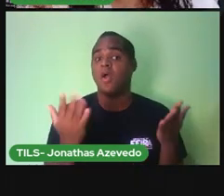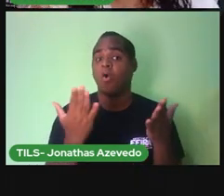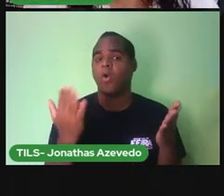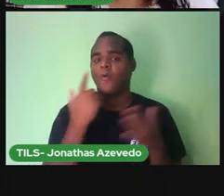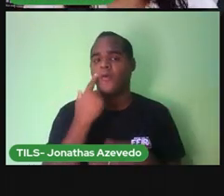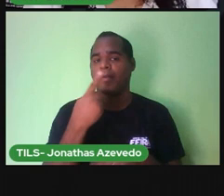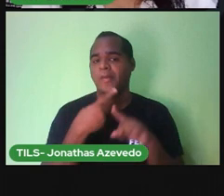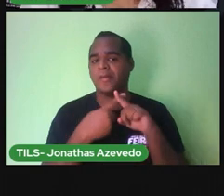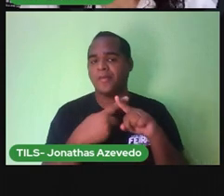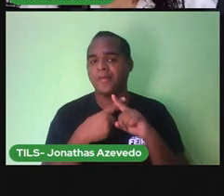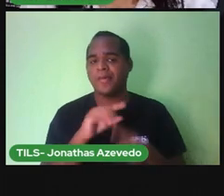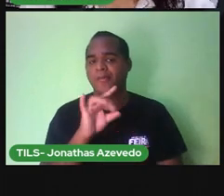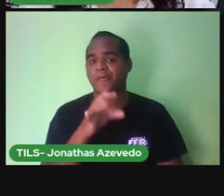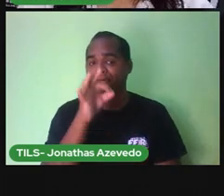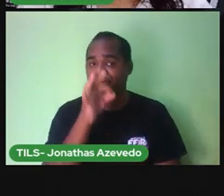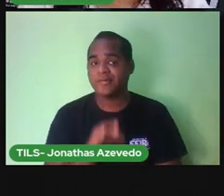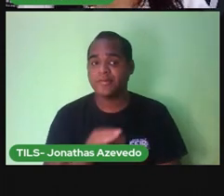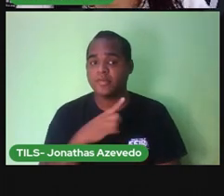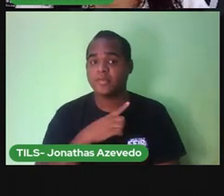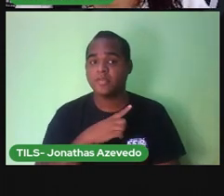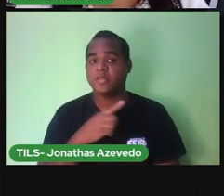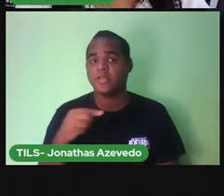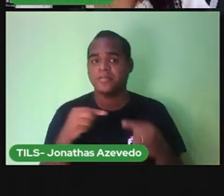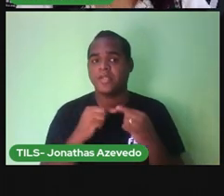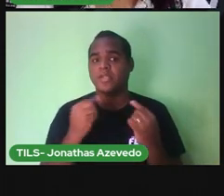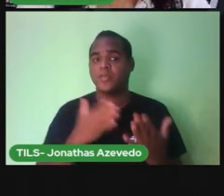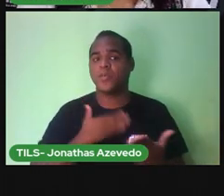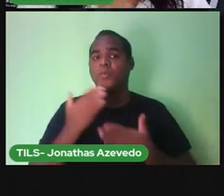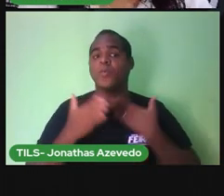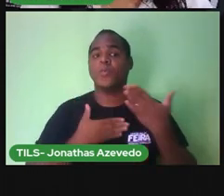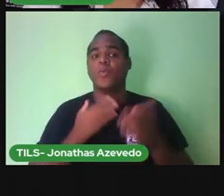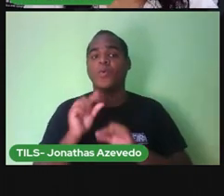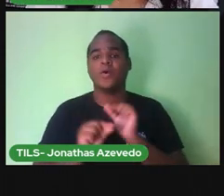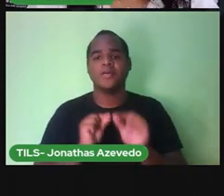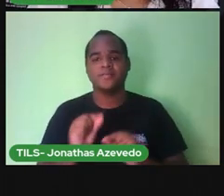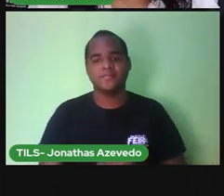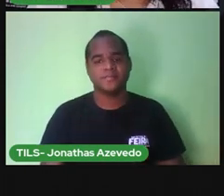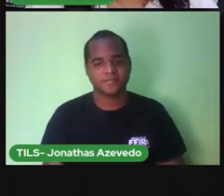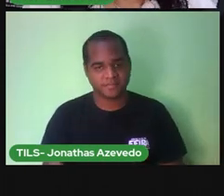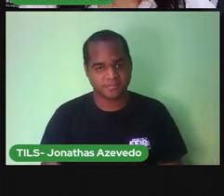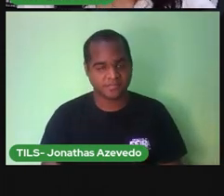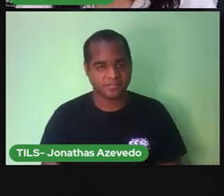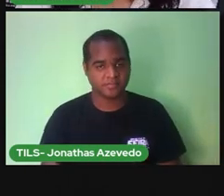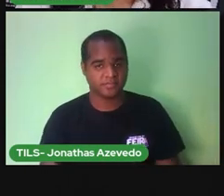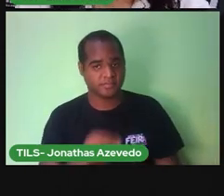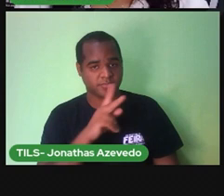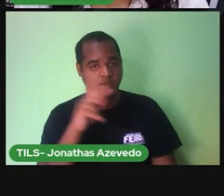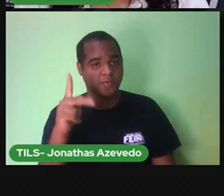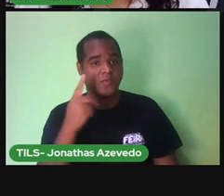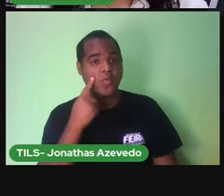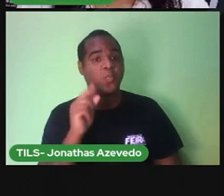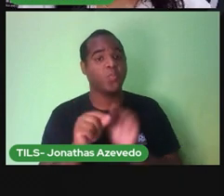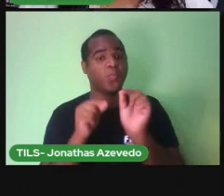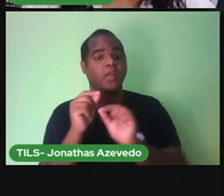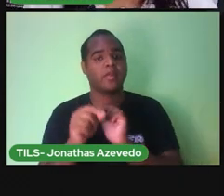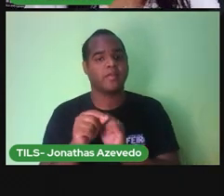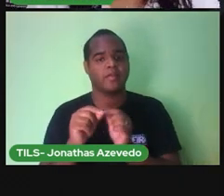opção Correta Que item Misterioso O professor Pegou O professor Está usando Um graveto